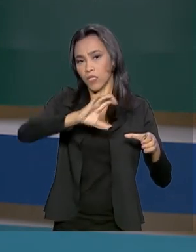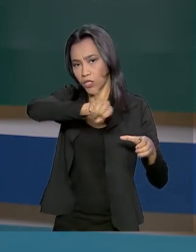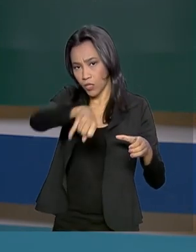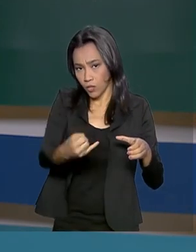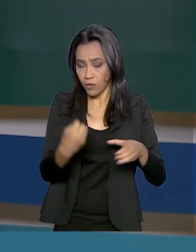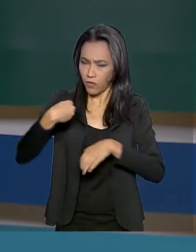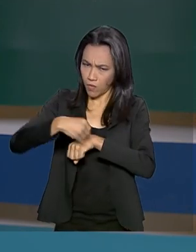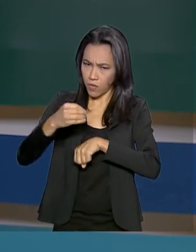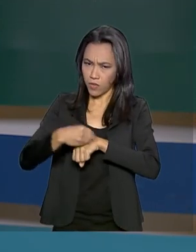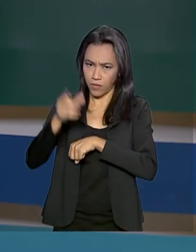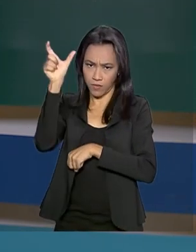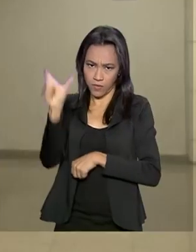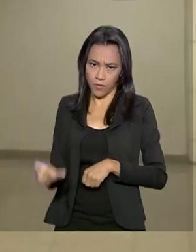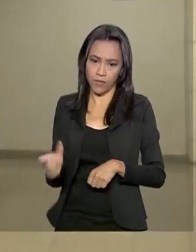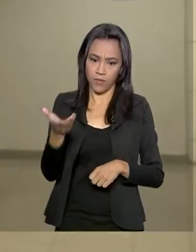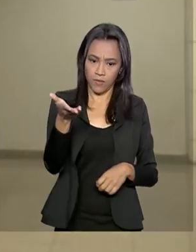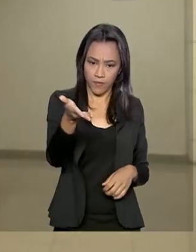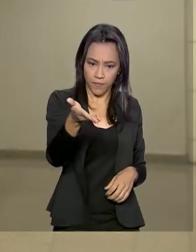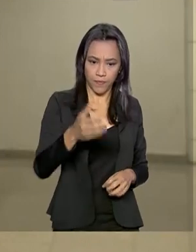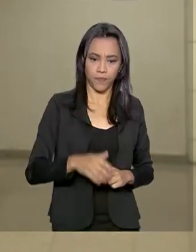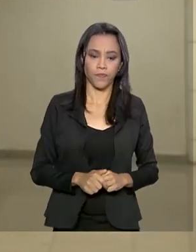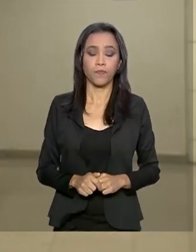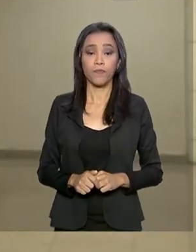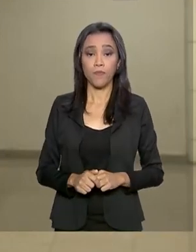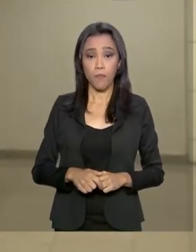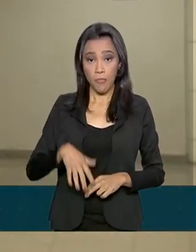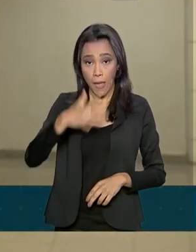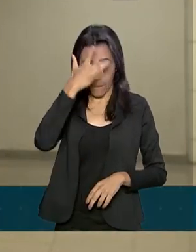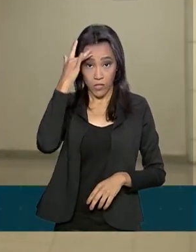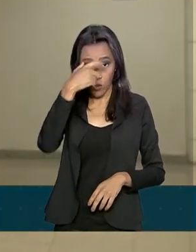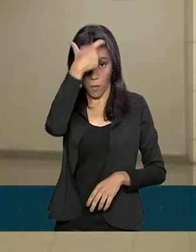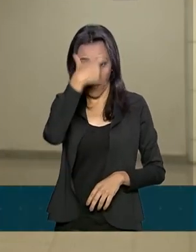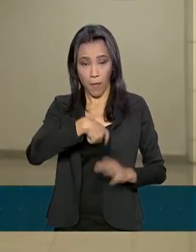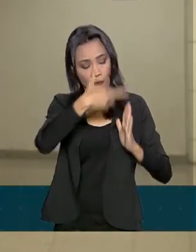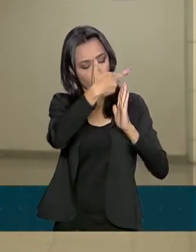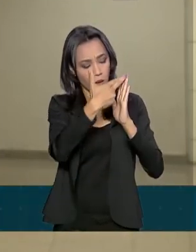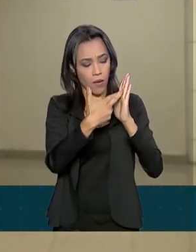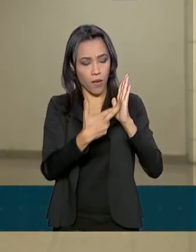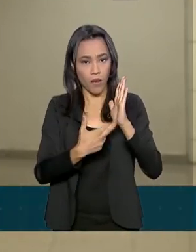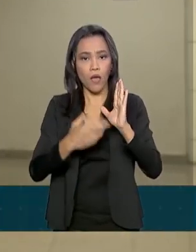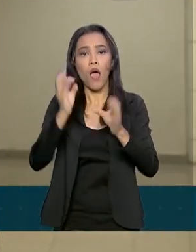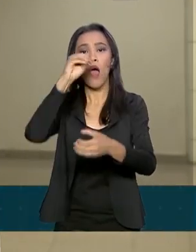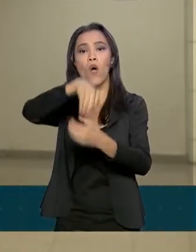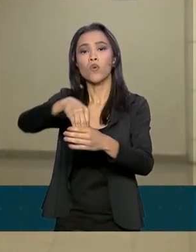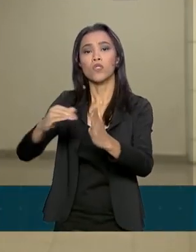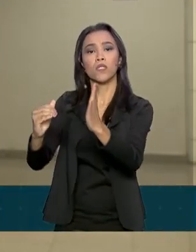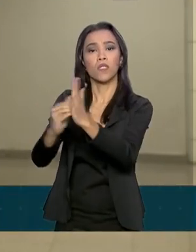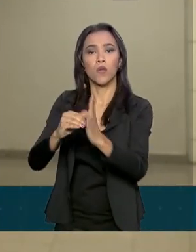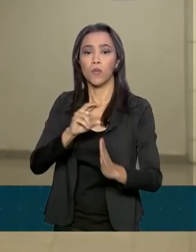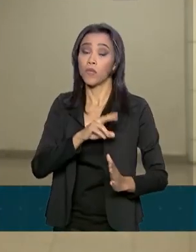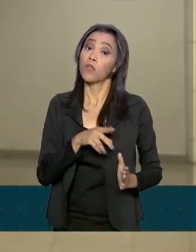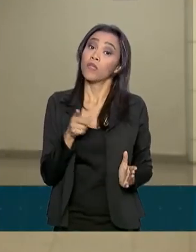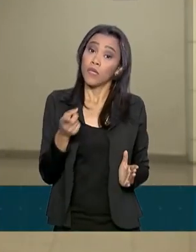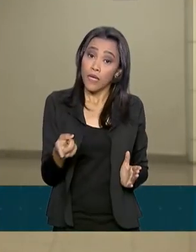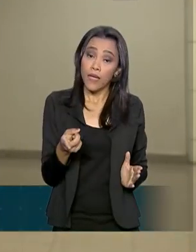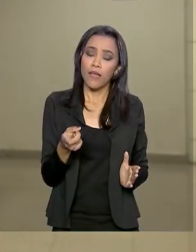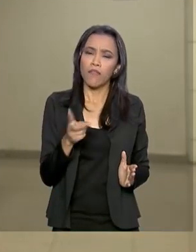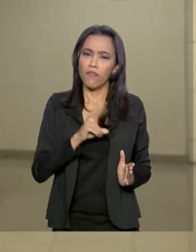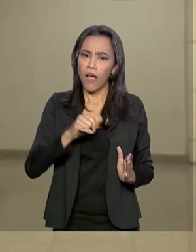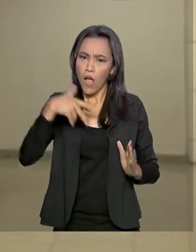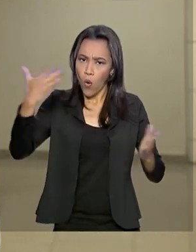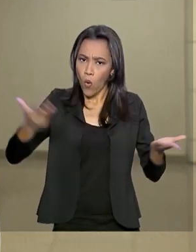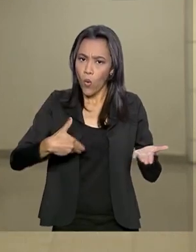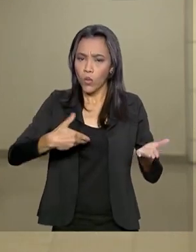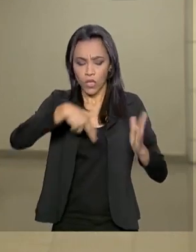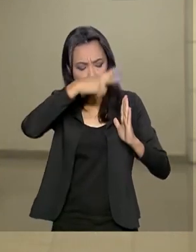com o Daniel Ito. O relator da reforma da previdência no Senado Federal, Tasso Gereissati, deve ler